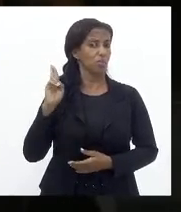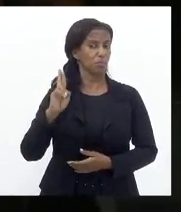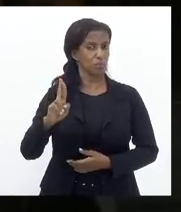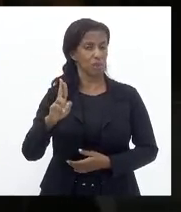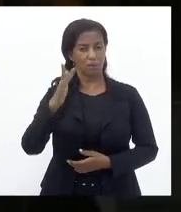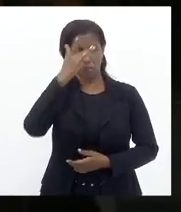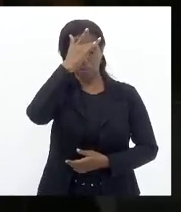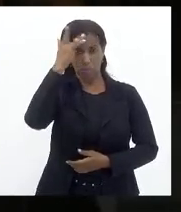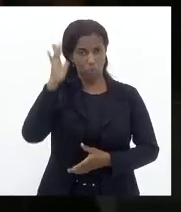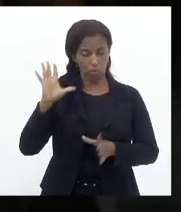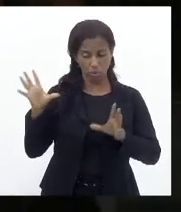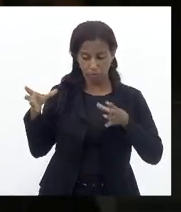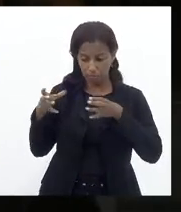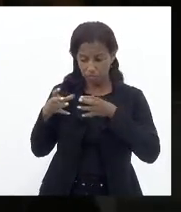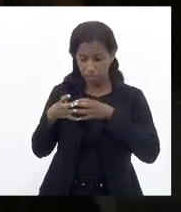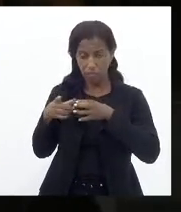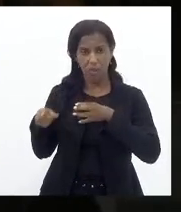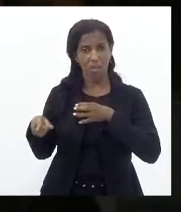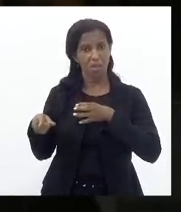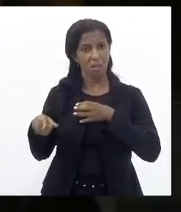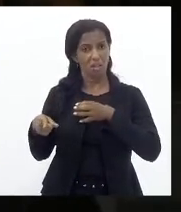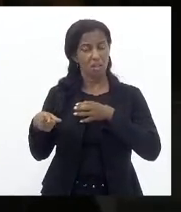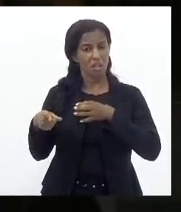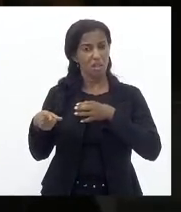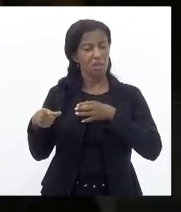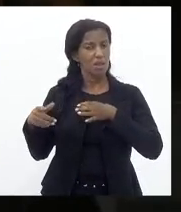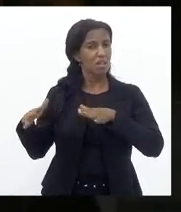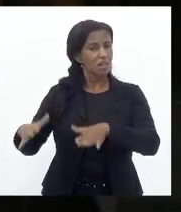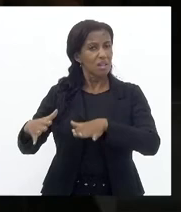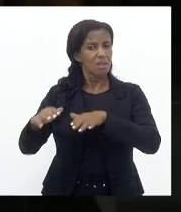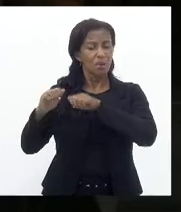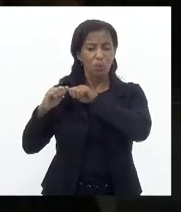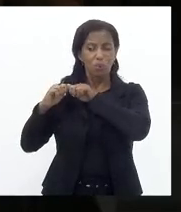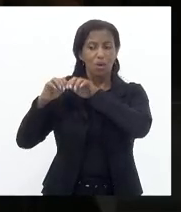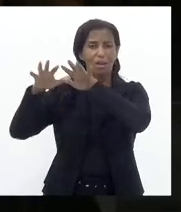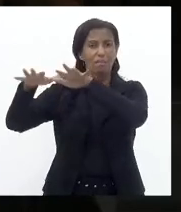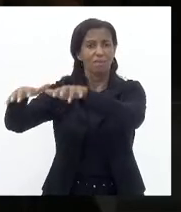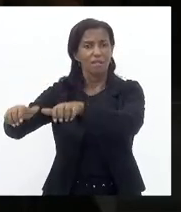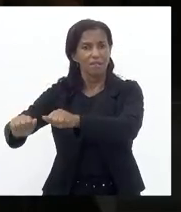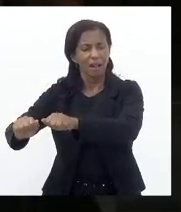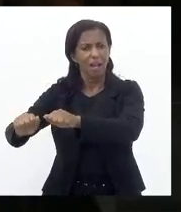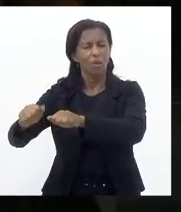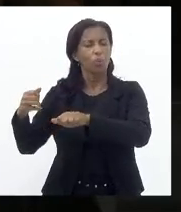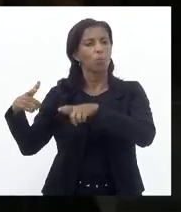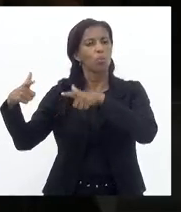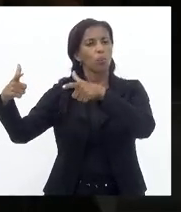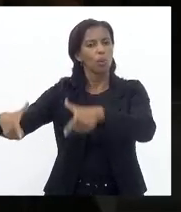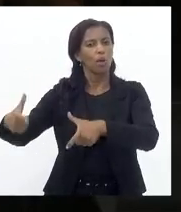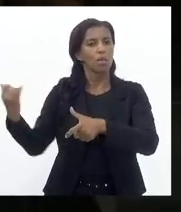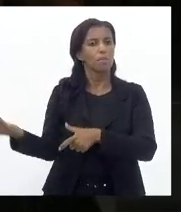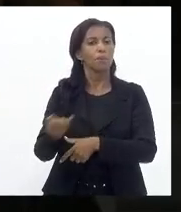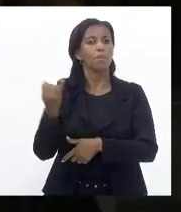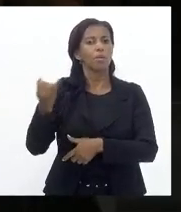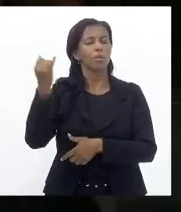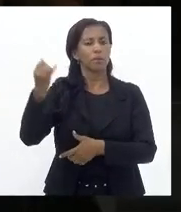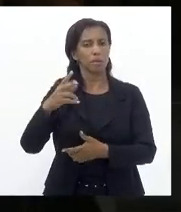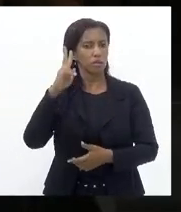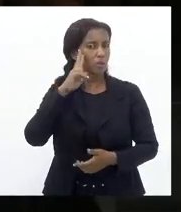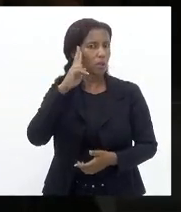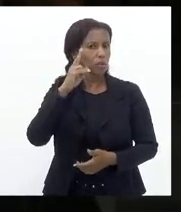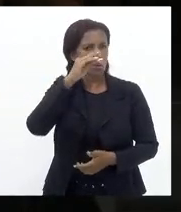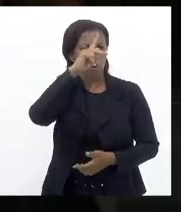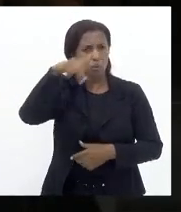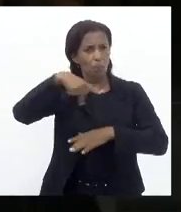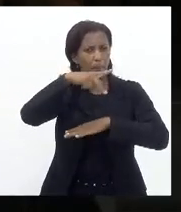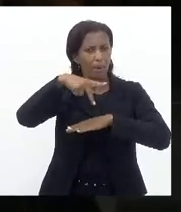Pessoas Que foram Extremamente relevantes E ocuparam Espaços Importantes Na história Do nosso